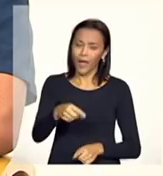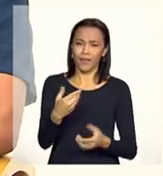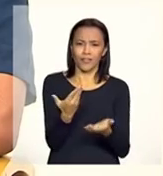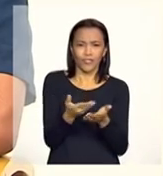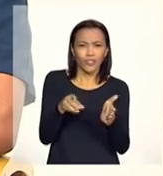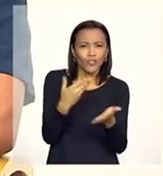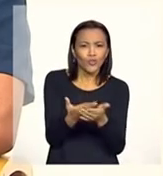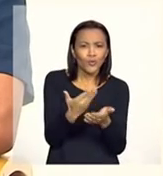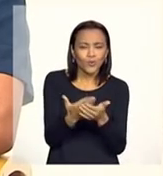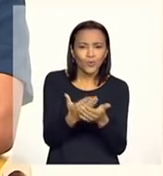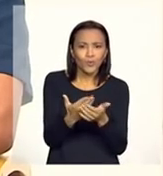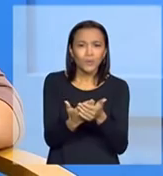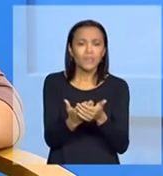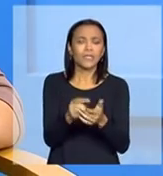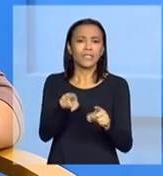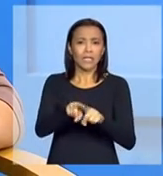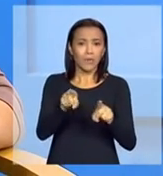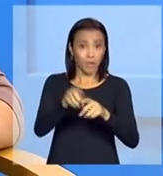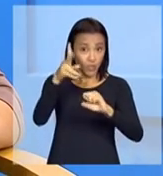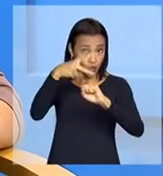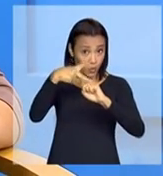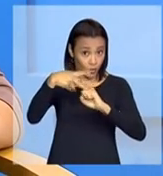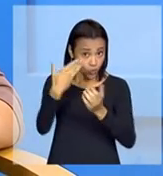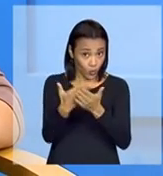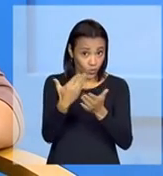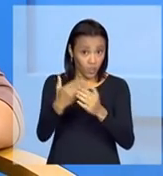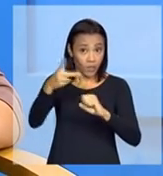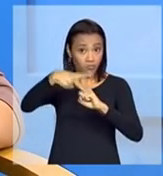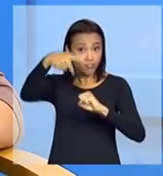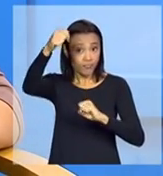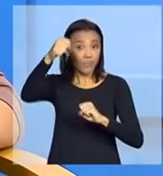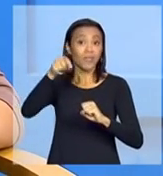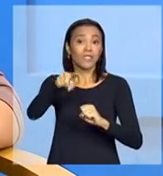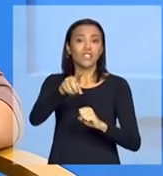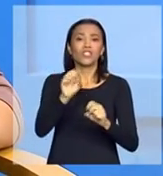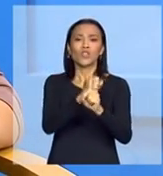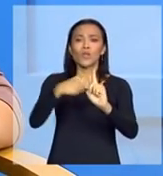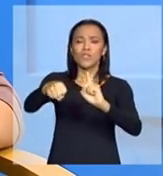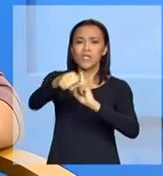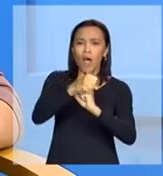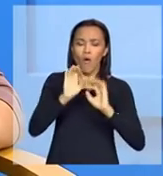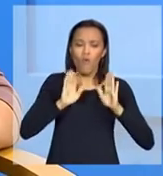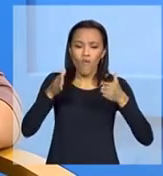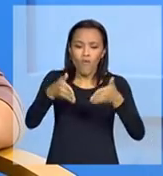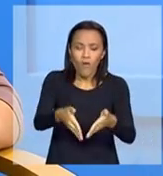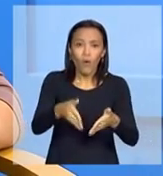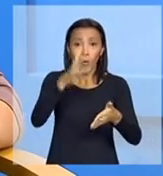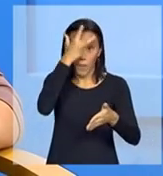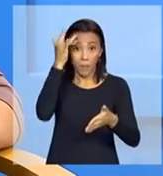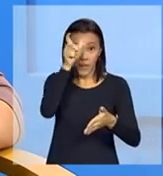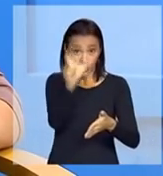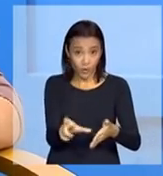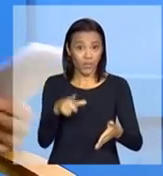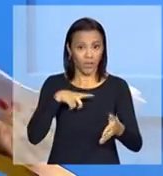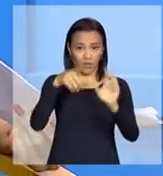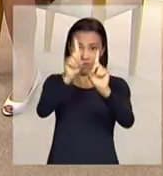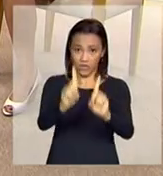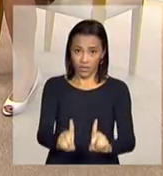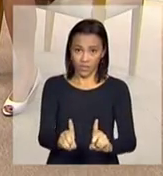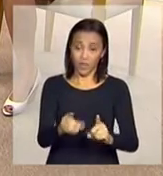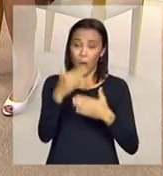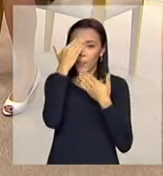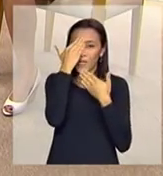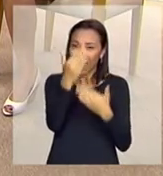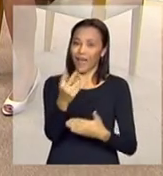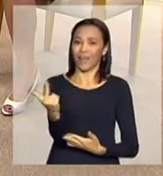e mestre e doutorando em antropologia social com foco em pessoas com deficiência. Obrigada